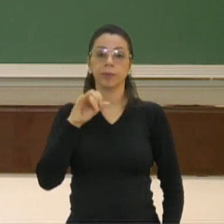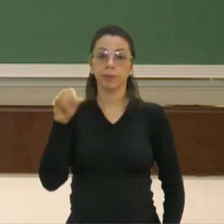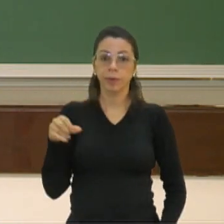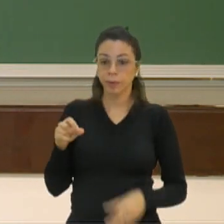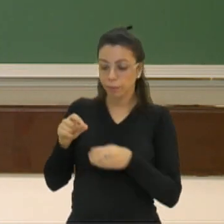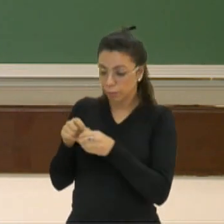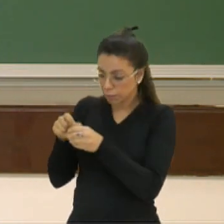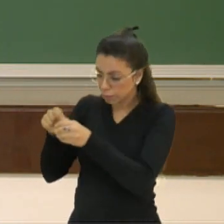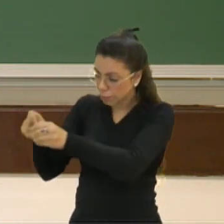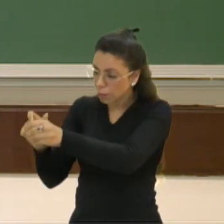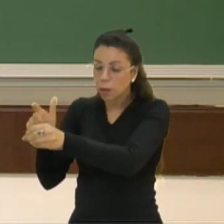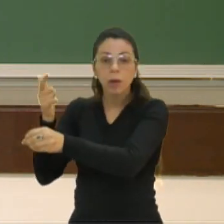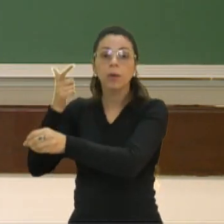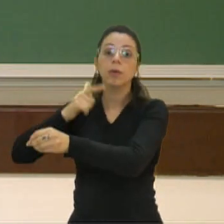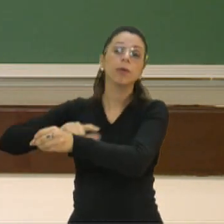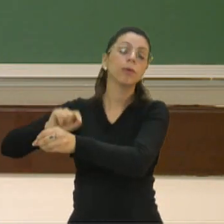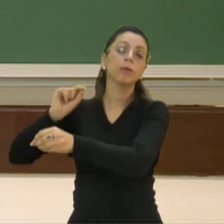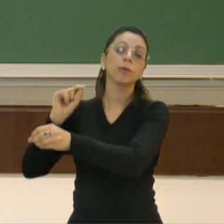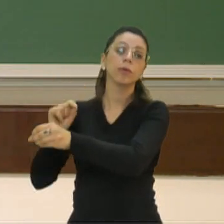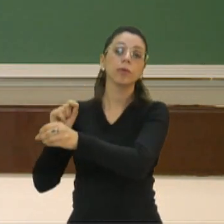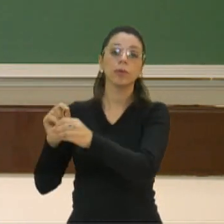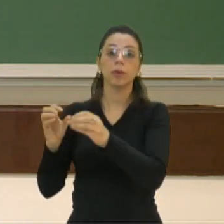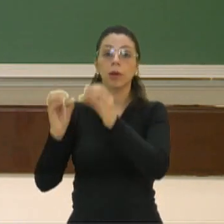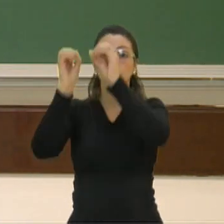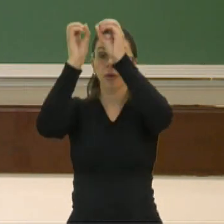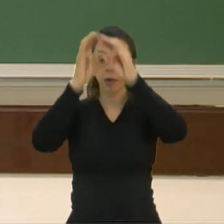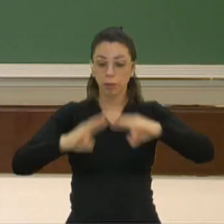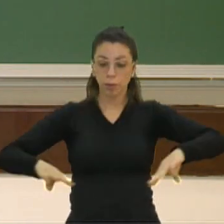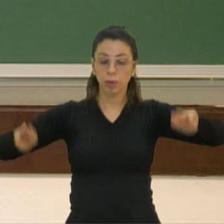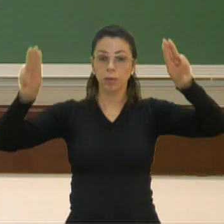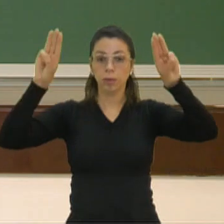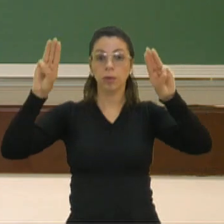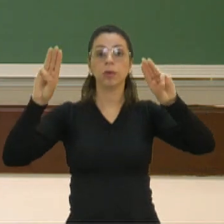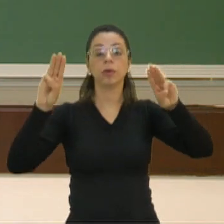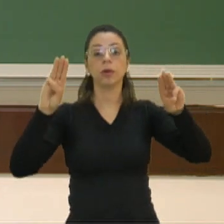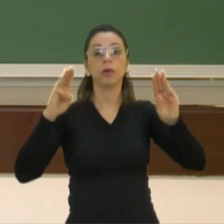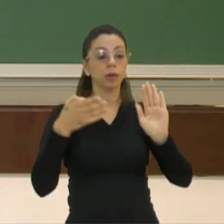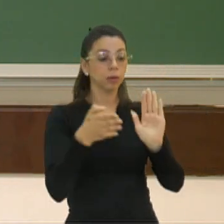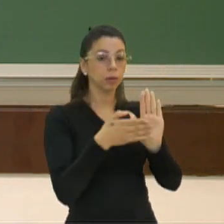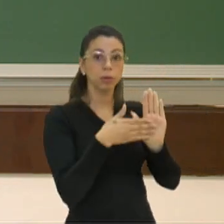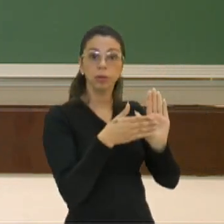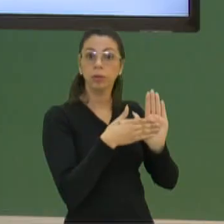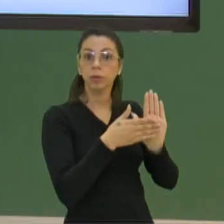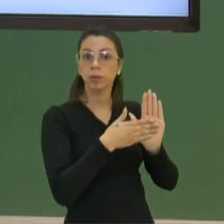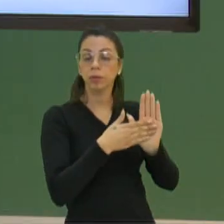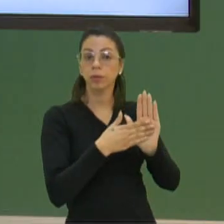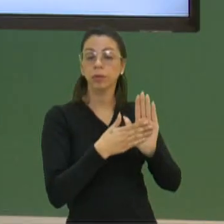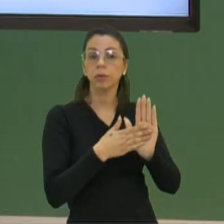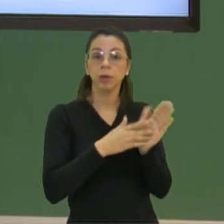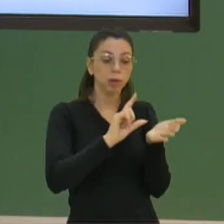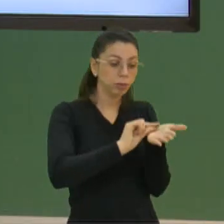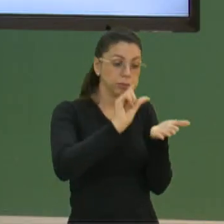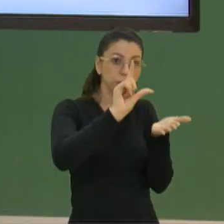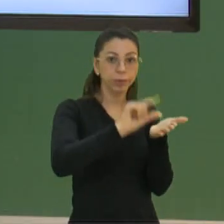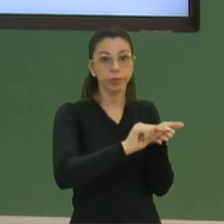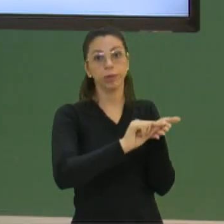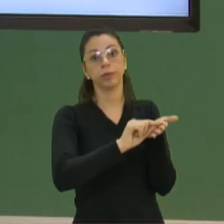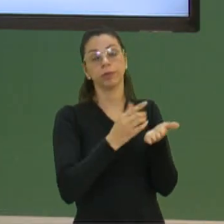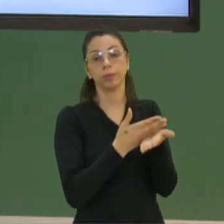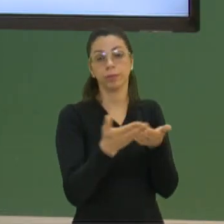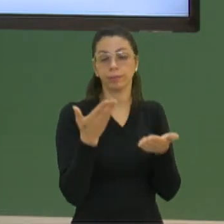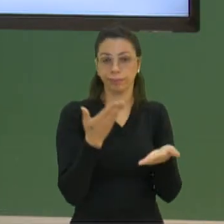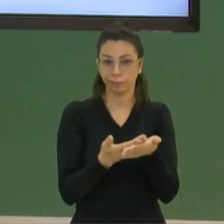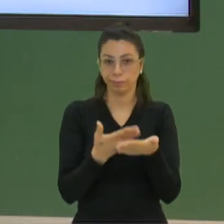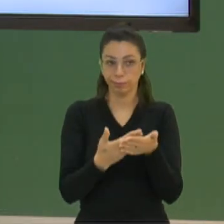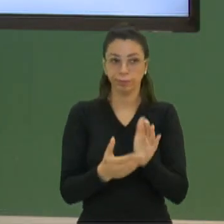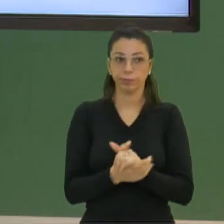e a gente consegue realizar aquilo que a ONU está propondo naquele artigo que a gente leu no início da aula. E o plantio,